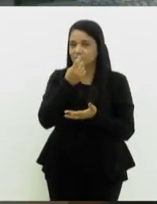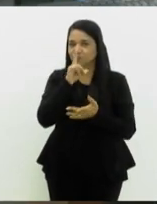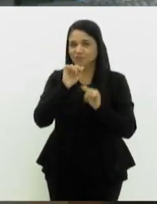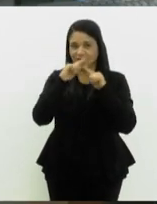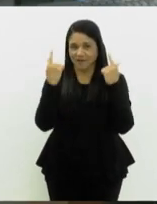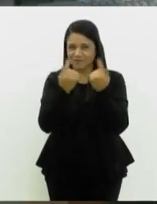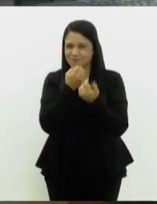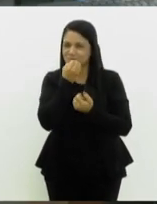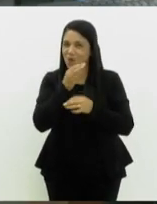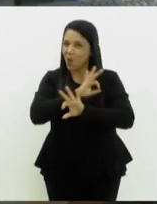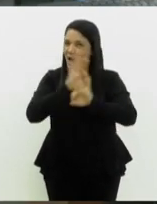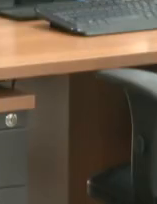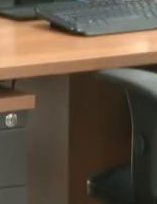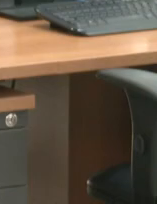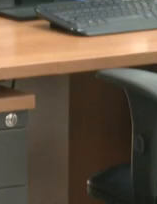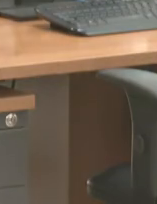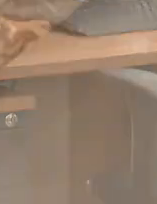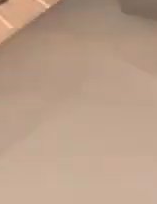ótimo dia para você.